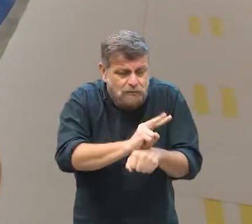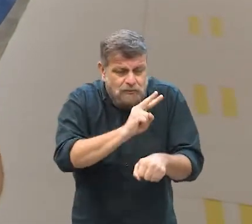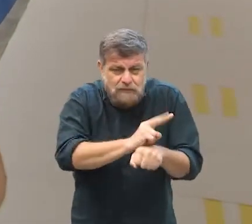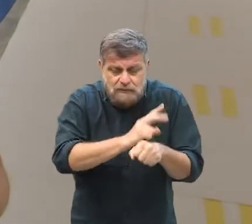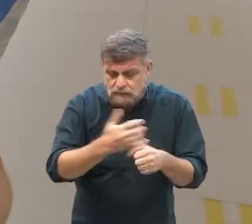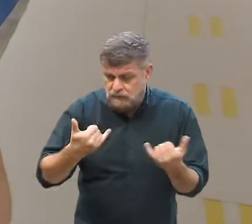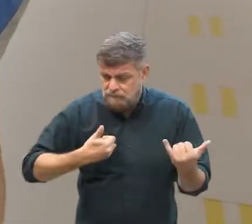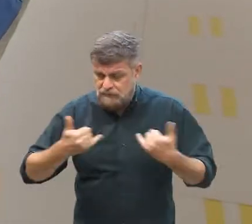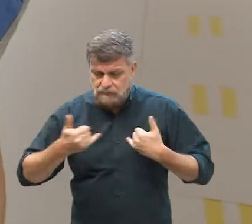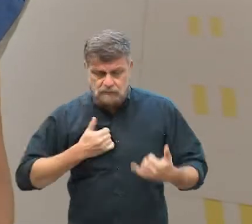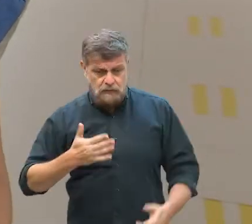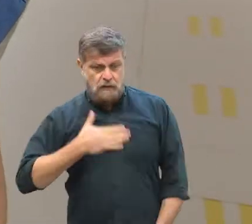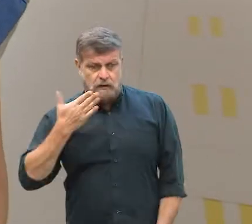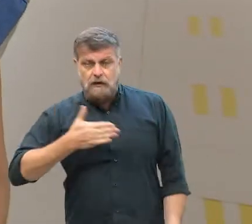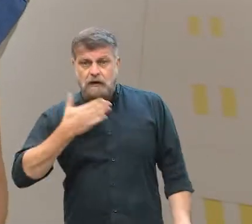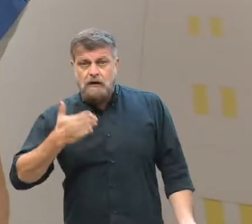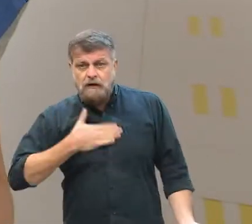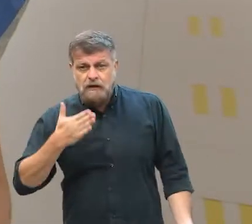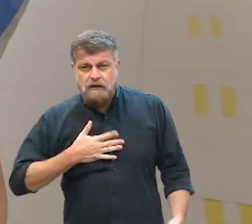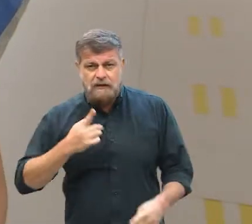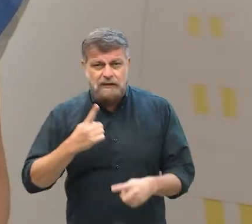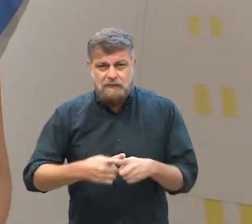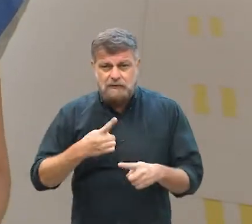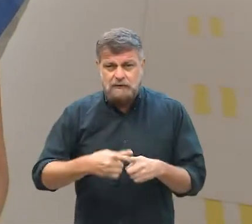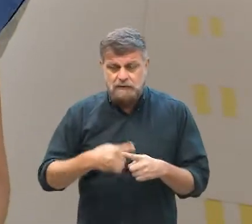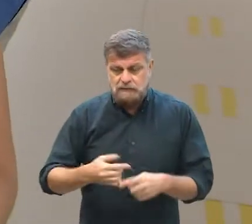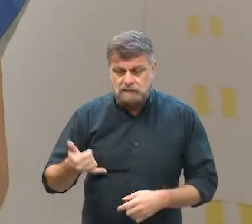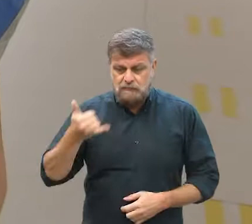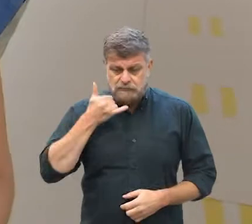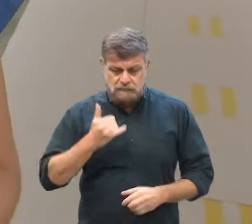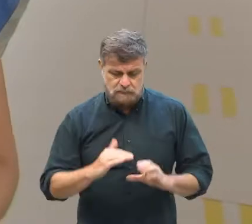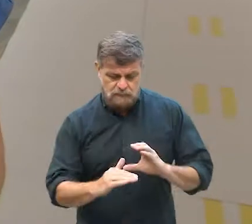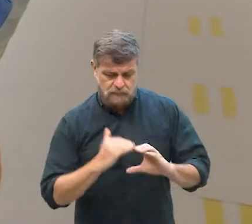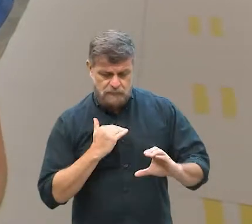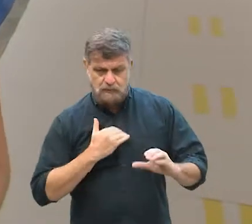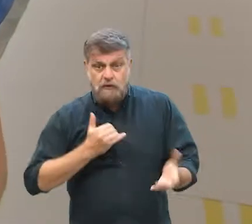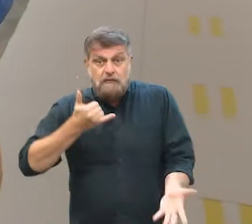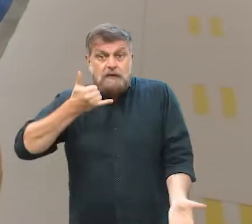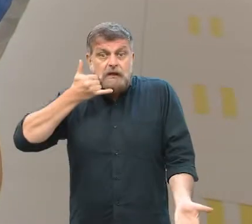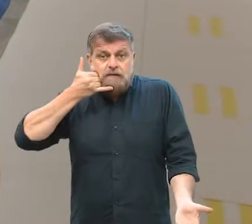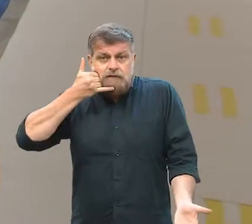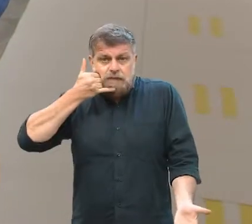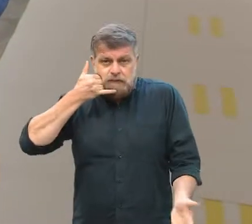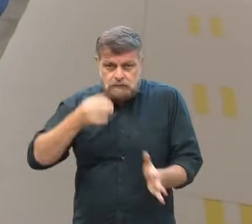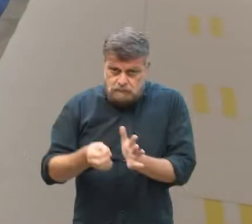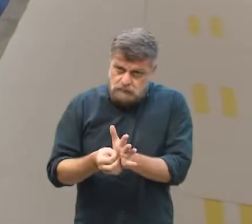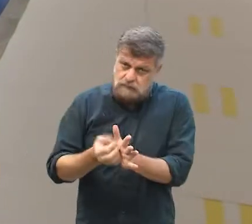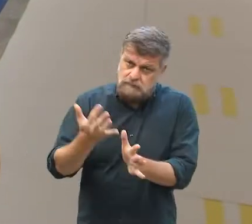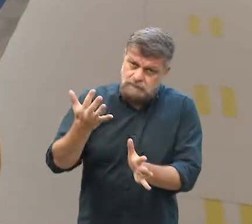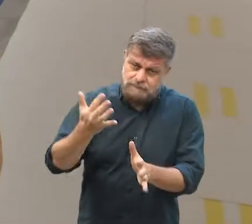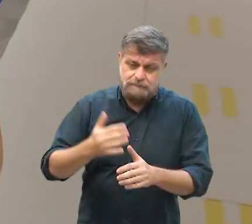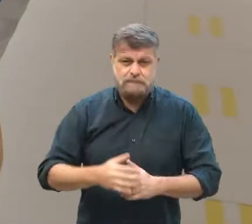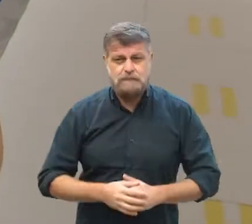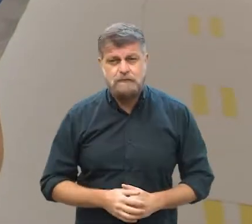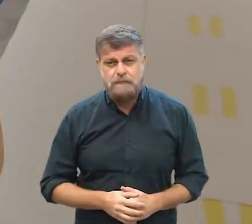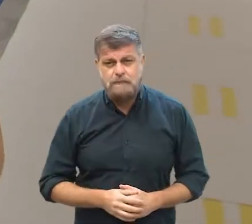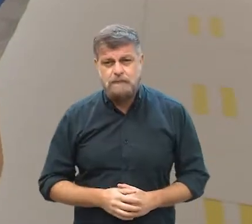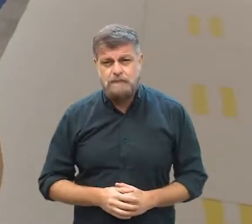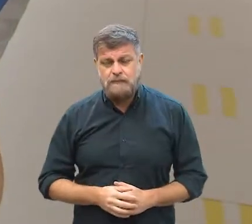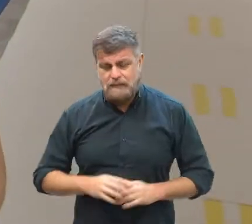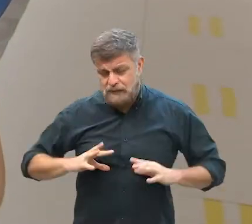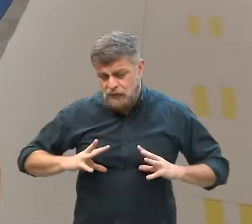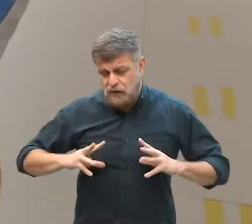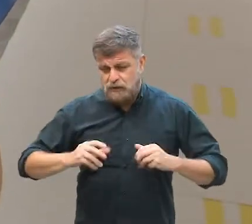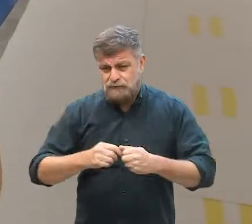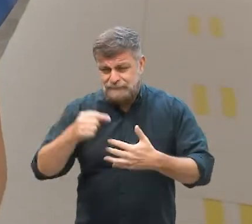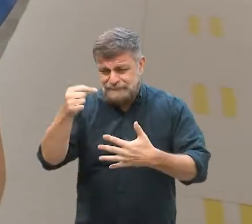a notícia à distância, né? Porque ele recebe um boletim médico por telefone muitas vezes, né? Então, tudo